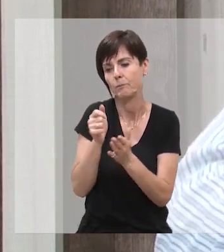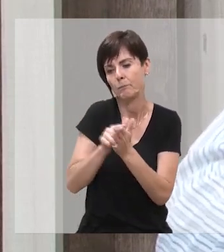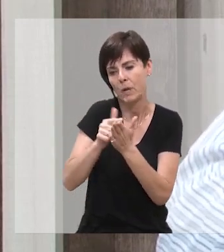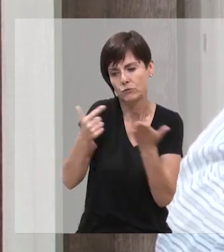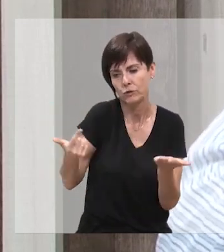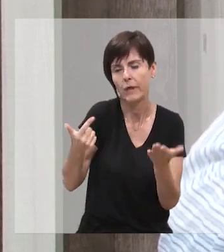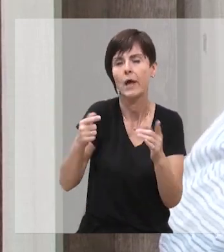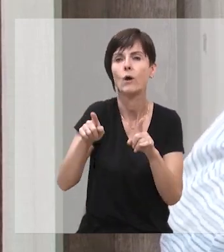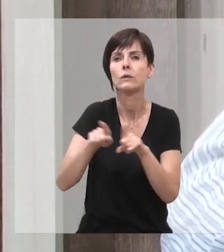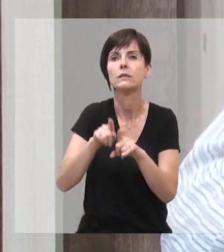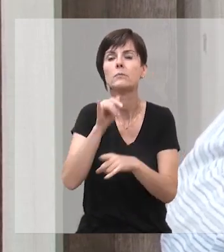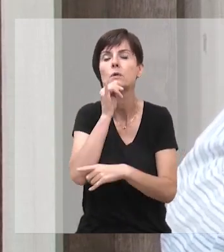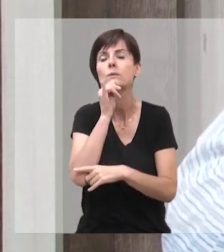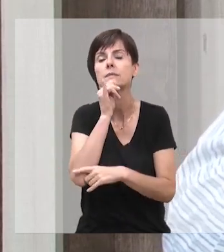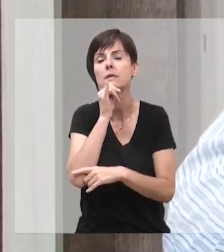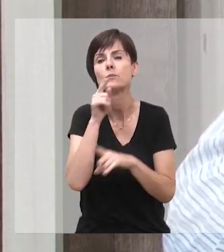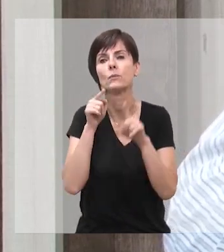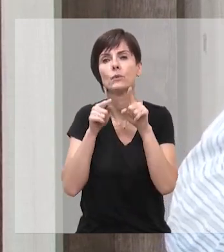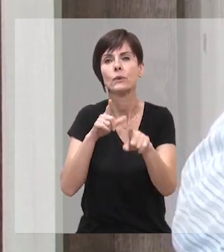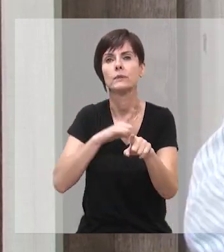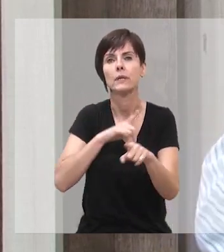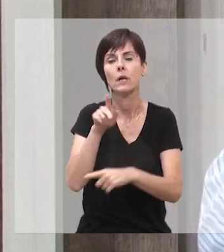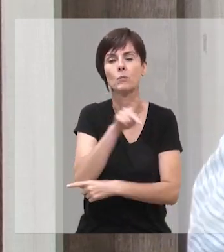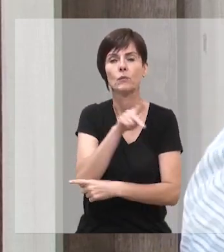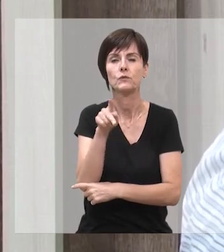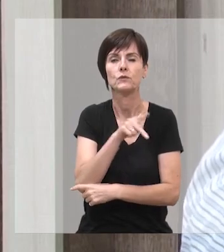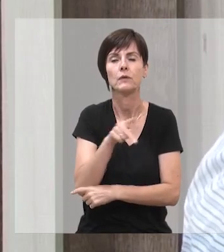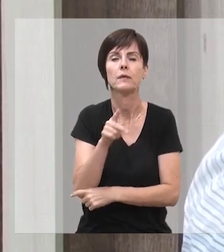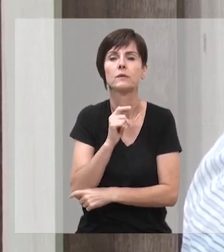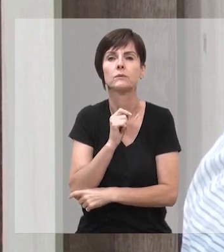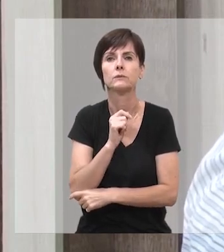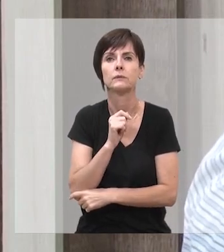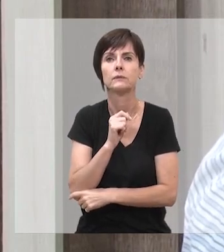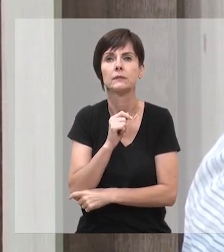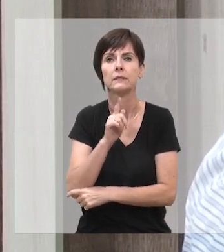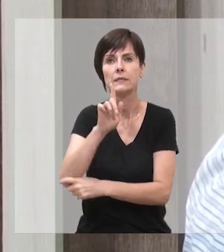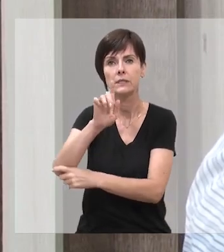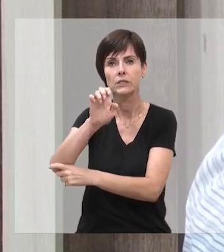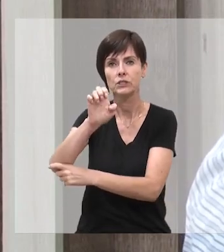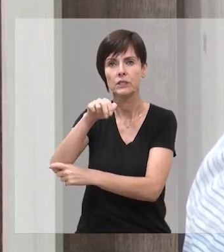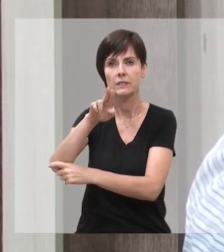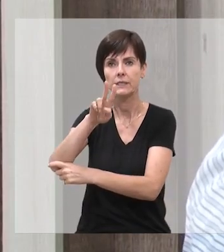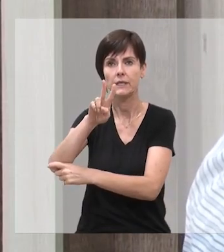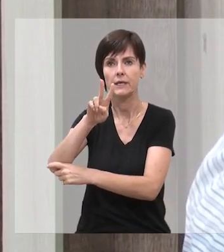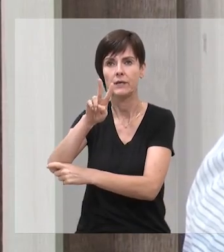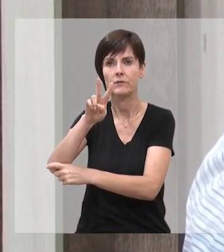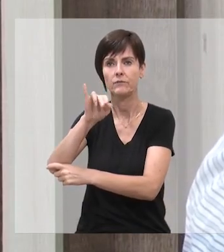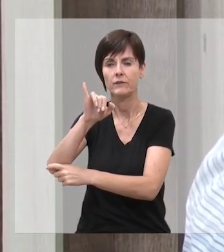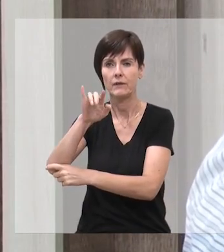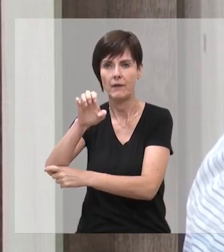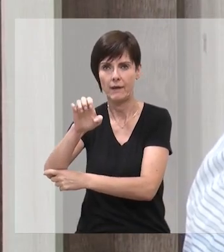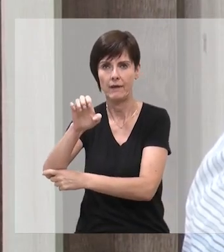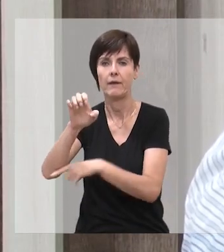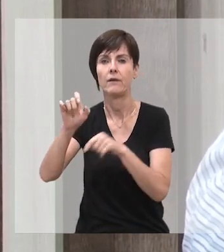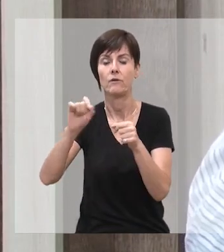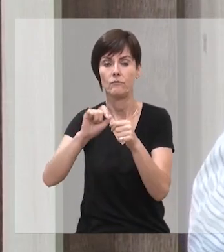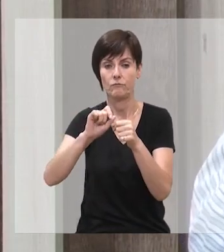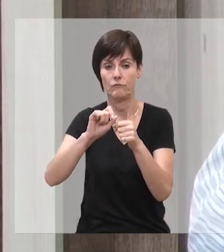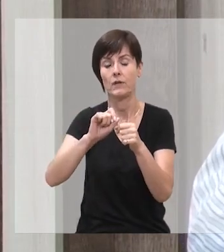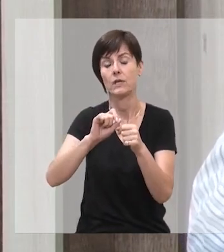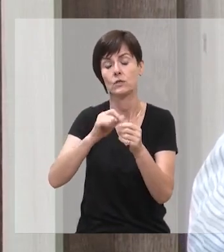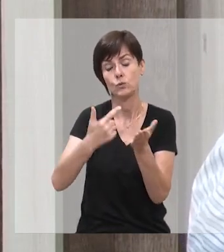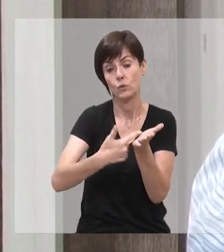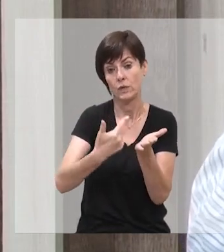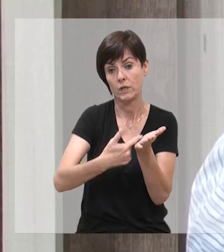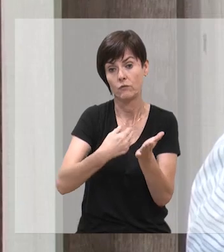afora. Para citar um exemplo, aqui a professora Genevieve Faer lançou um